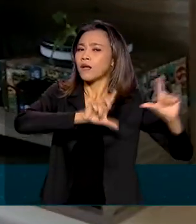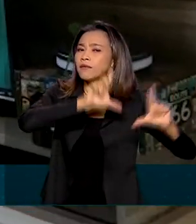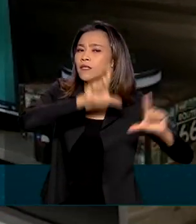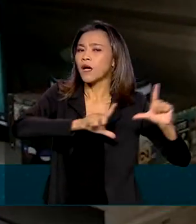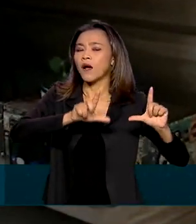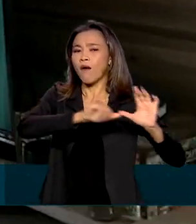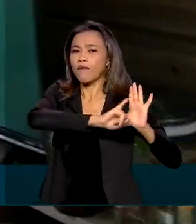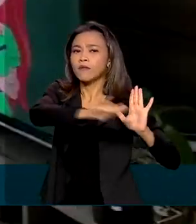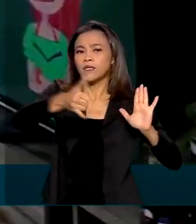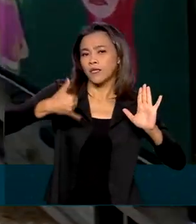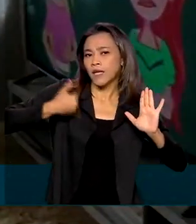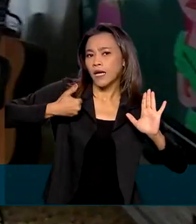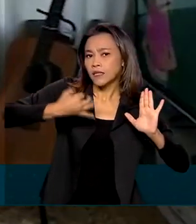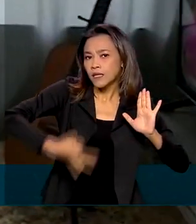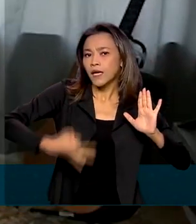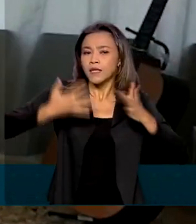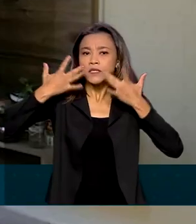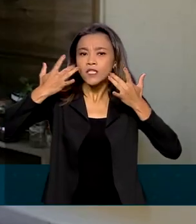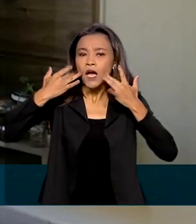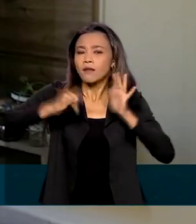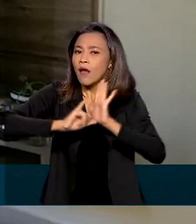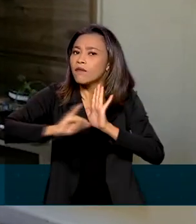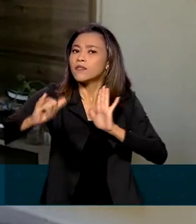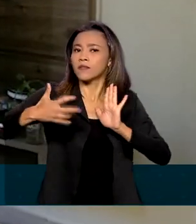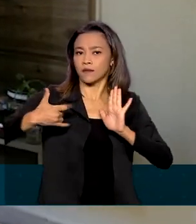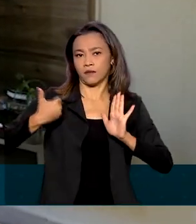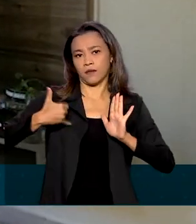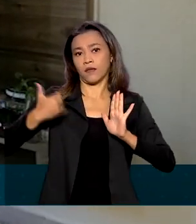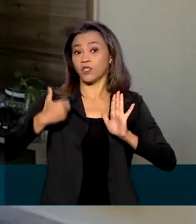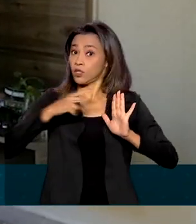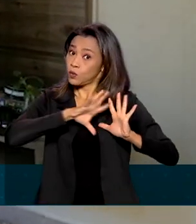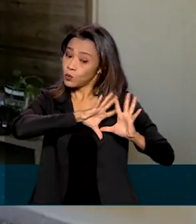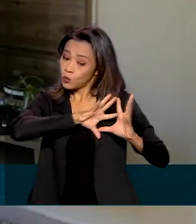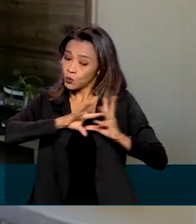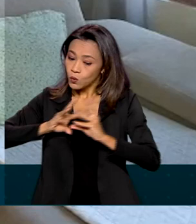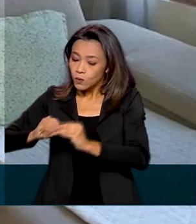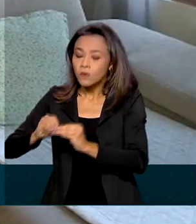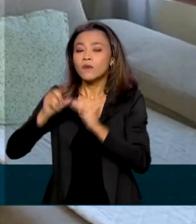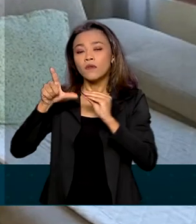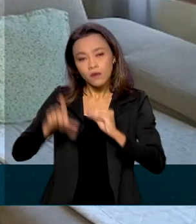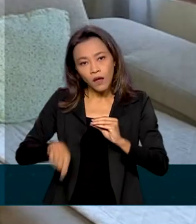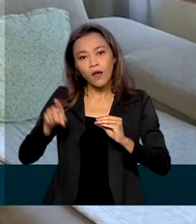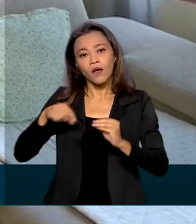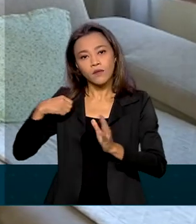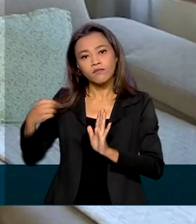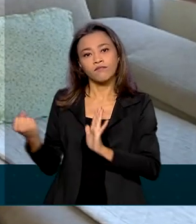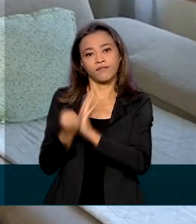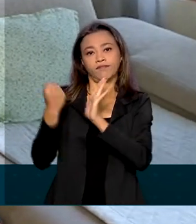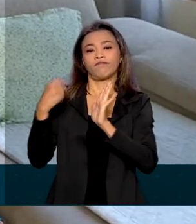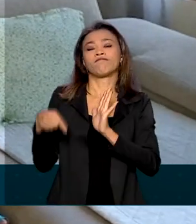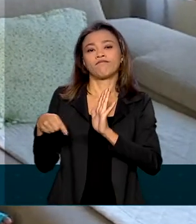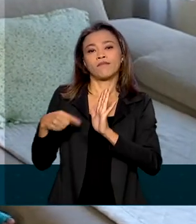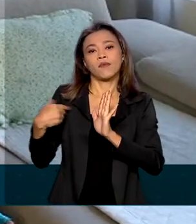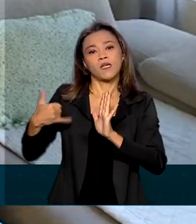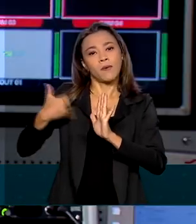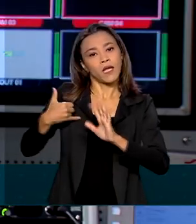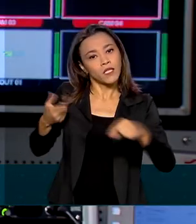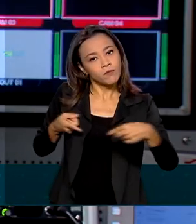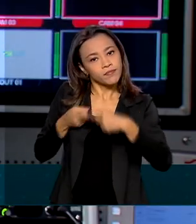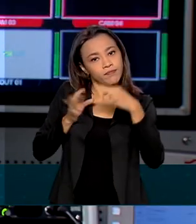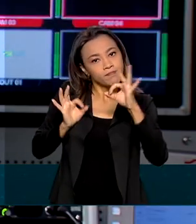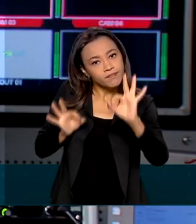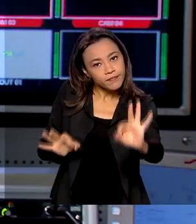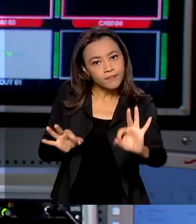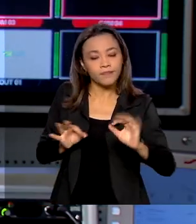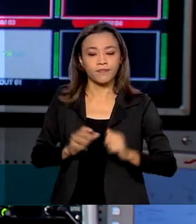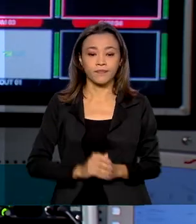TV, cinema e peças teatrais, são analisados e recebem uma indicação de faixa etária adequada. O